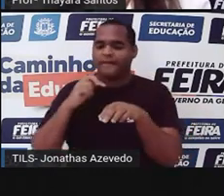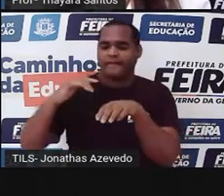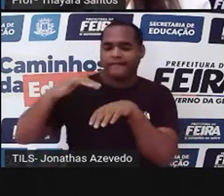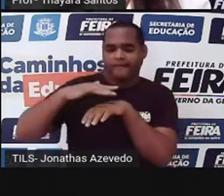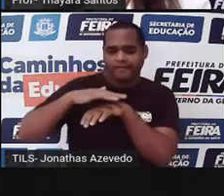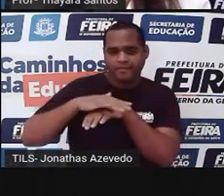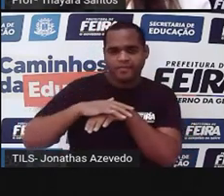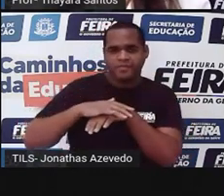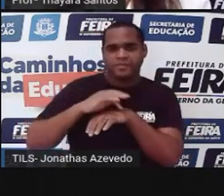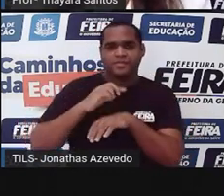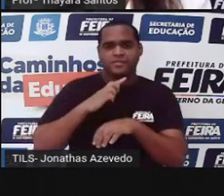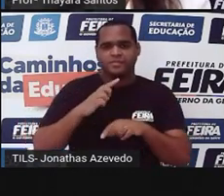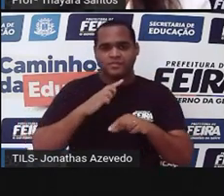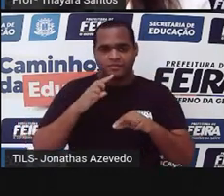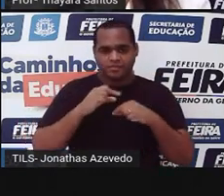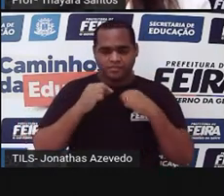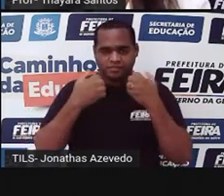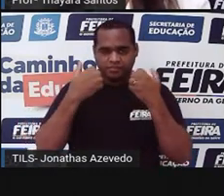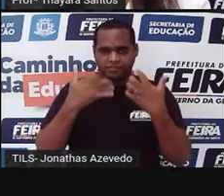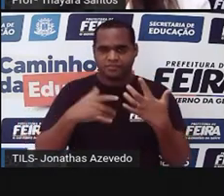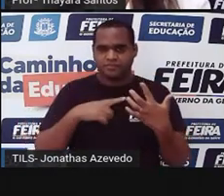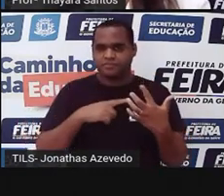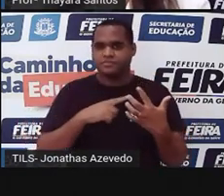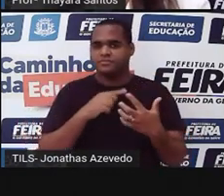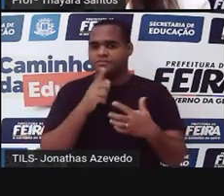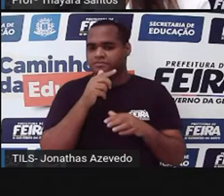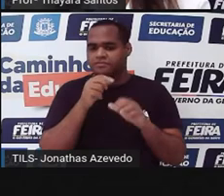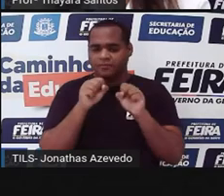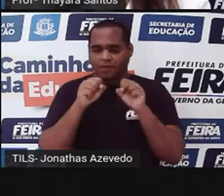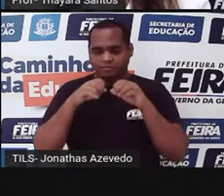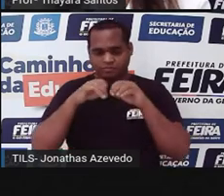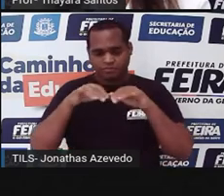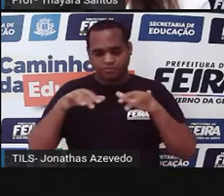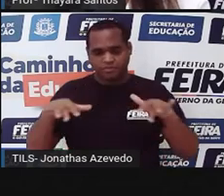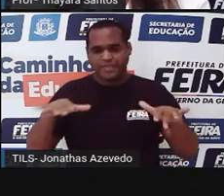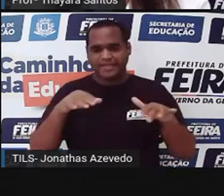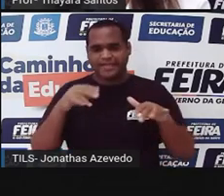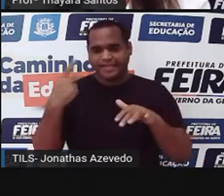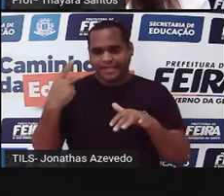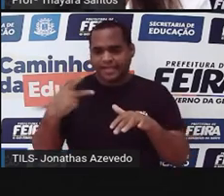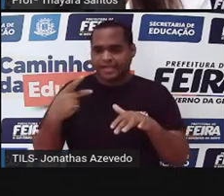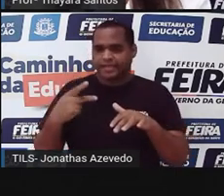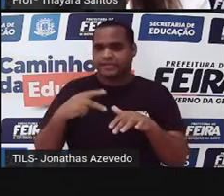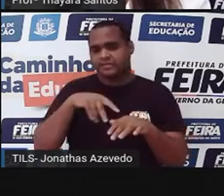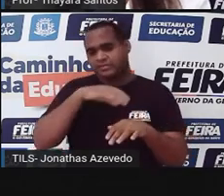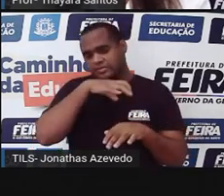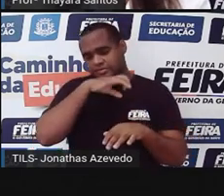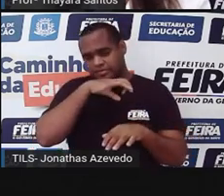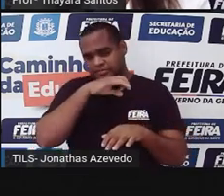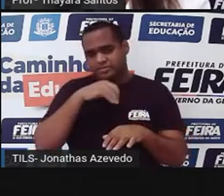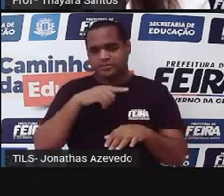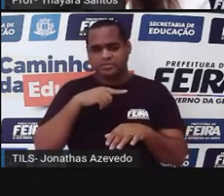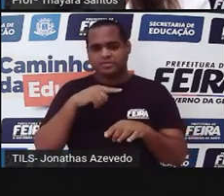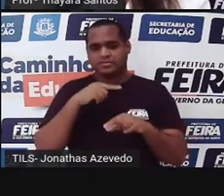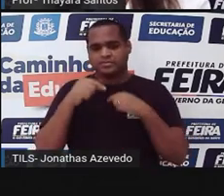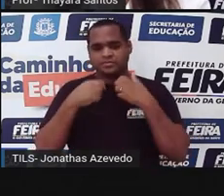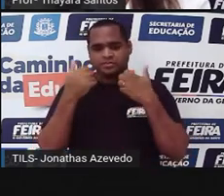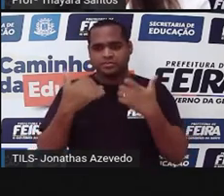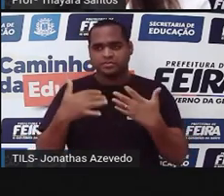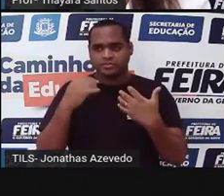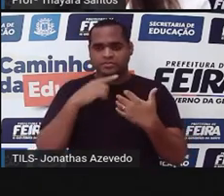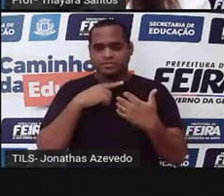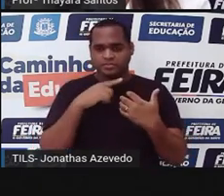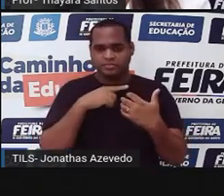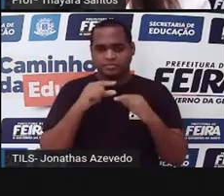placa madripórica e ela vai se espalhar pelo restante do corpo do animal. Ao longo do corpo dele, ele tem